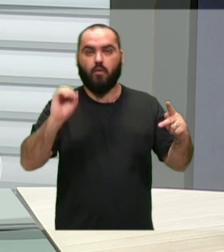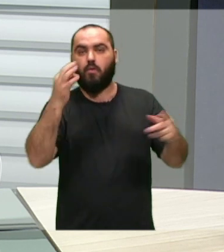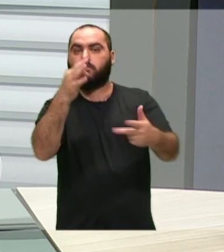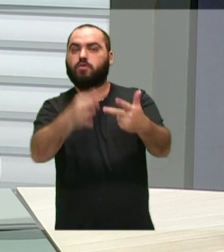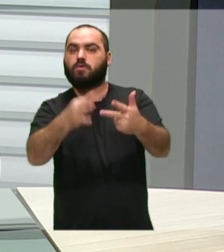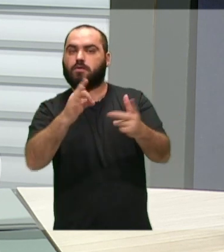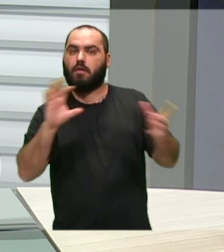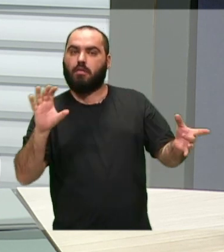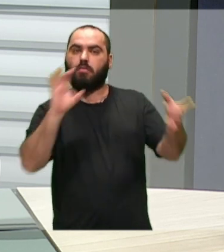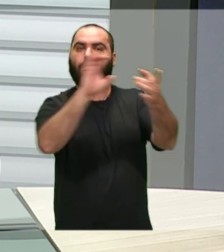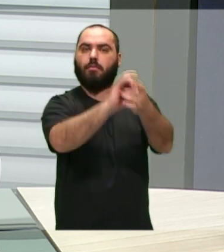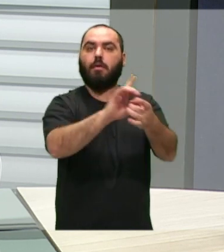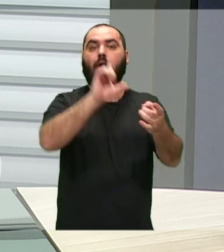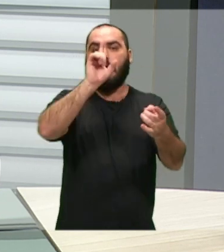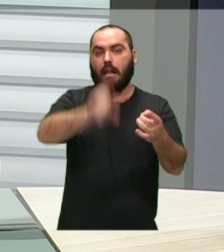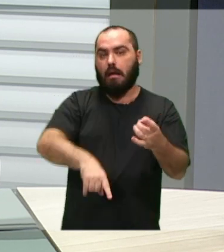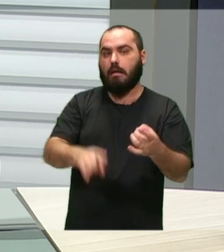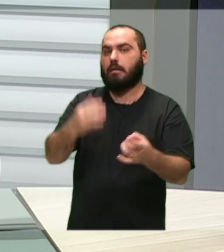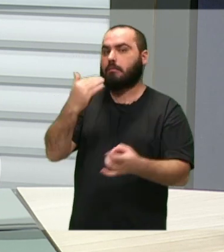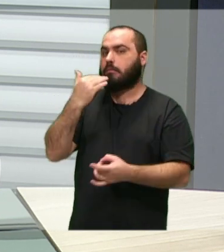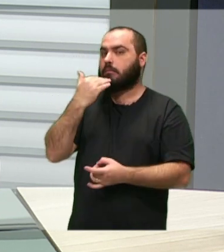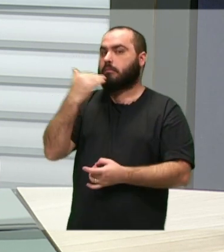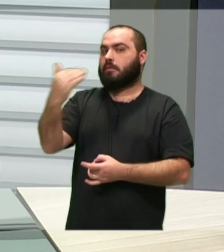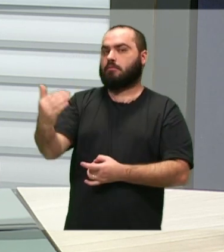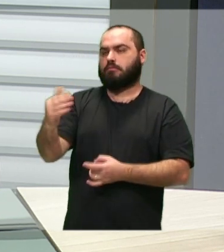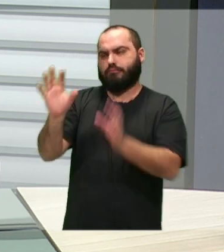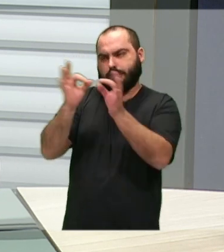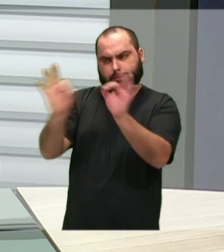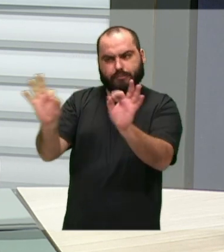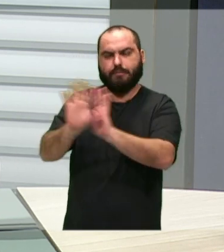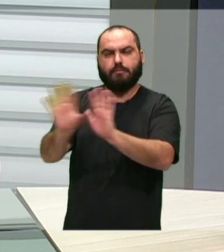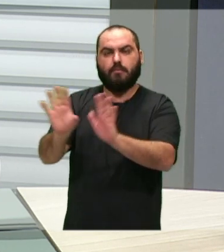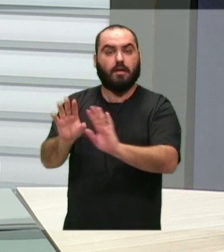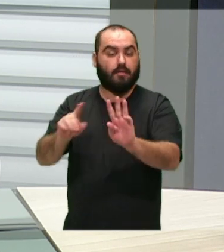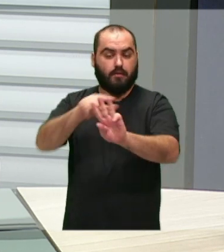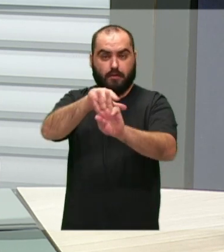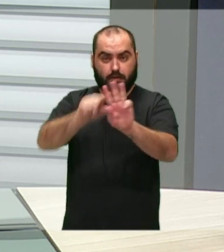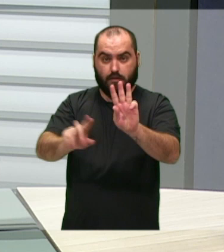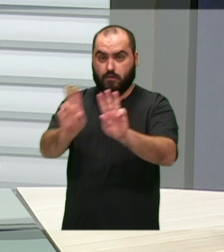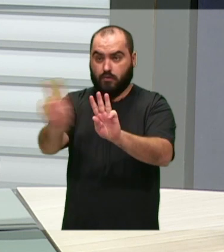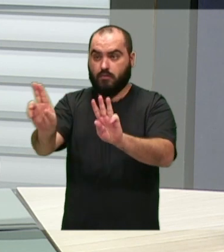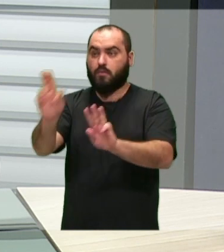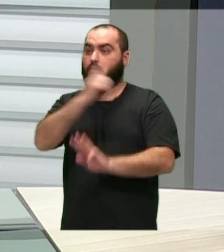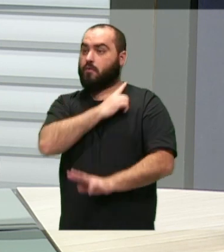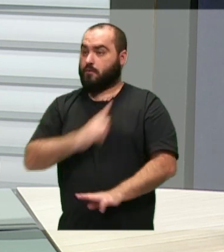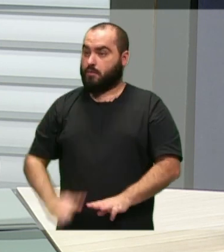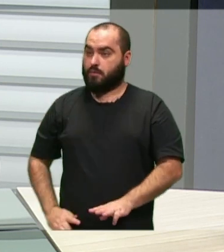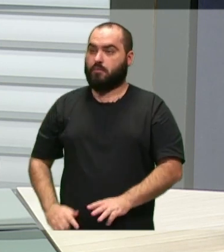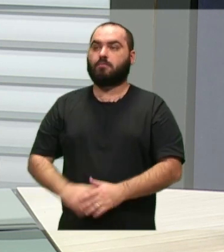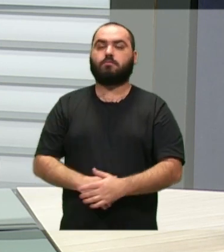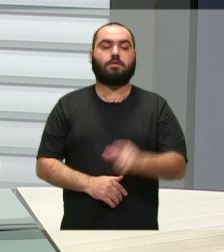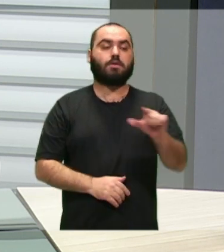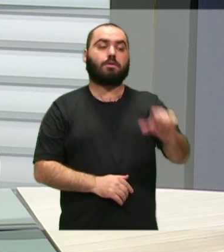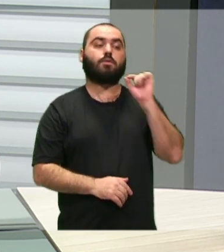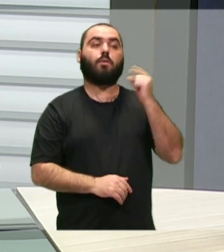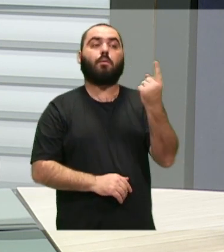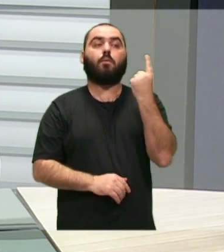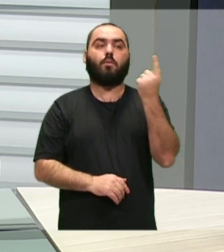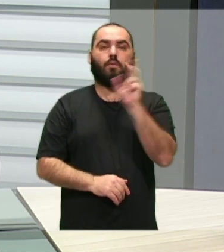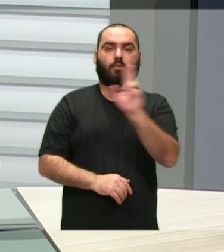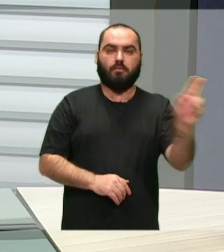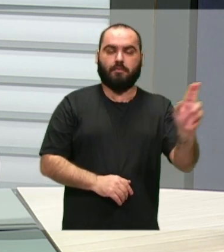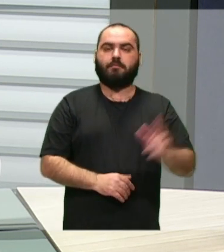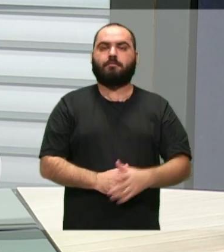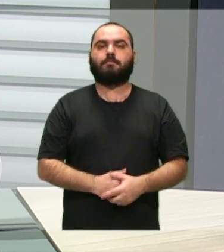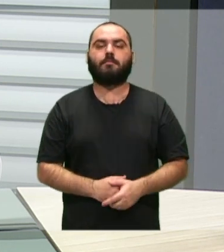Judiciário, aí são indicações, vou simplificando, são três nomes que são indicados ao governador, e o governador escolhe um nome. E